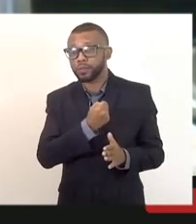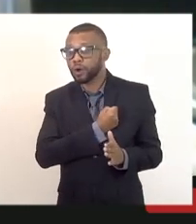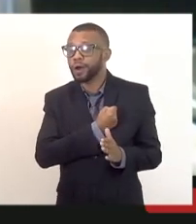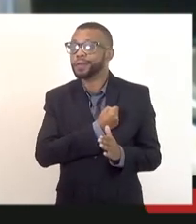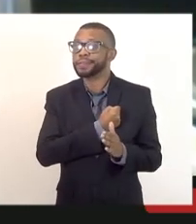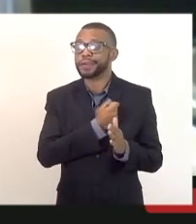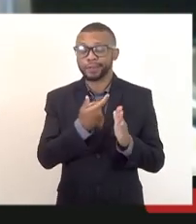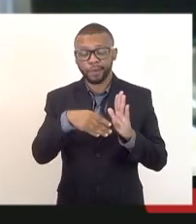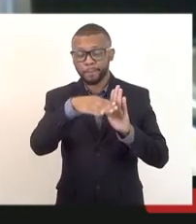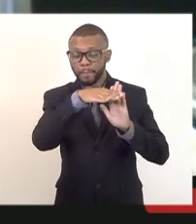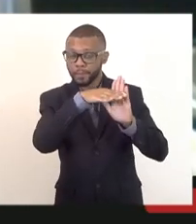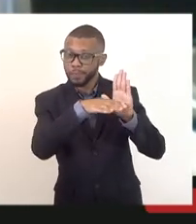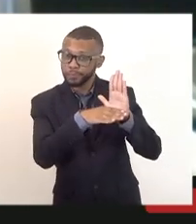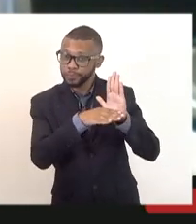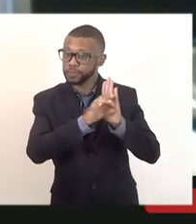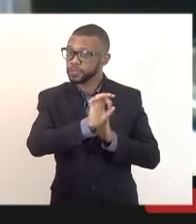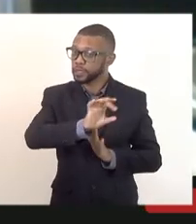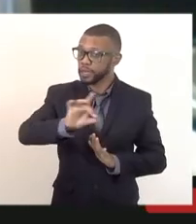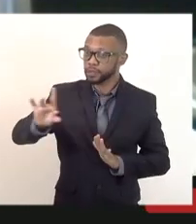Desses 400,